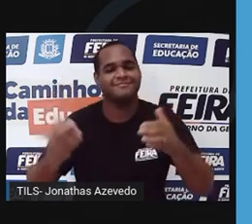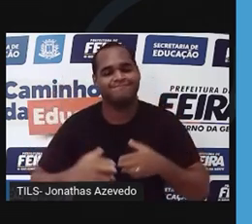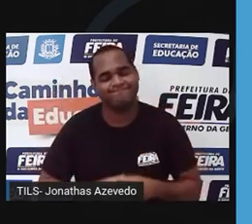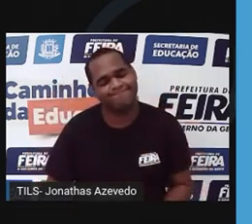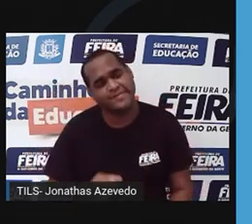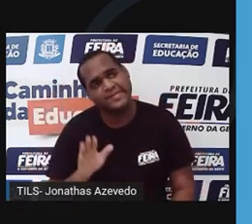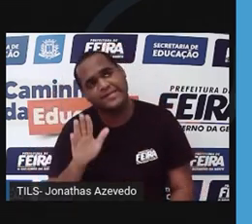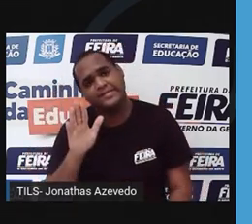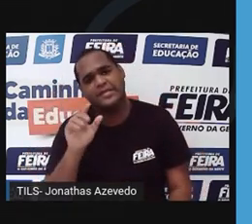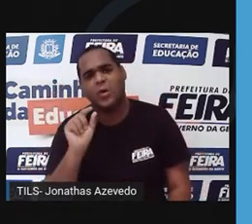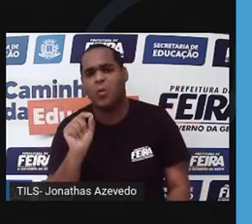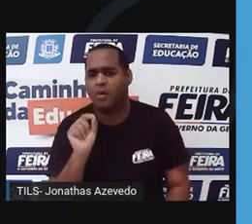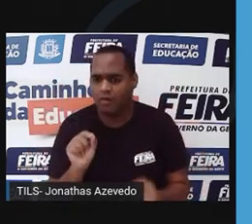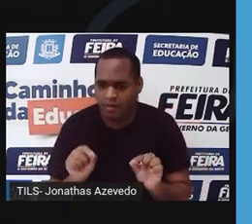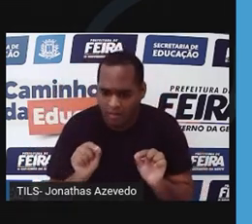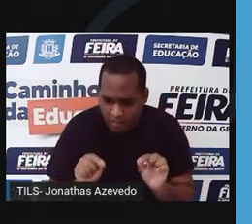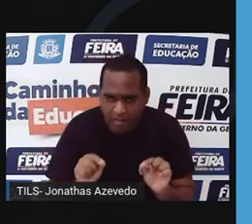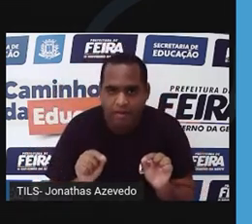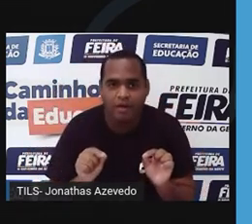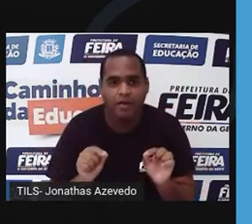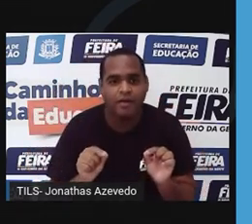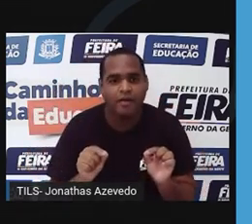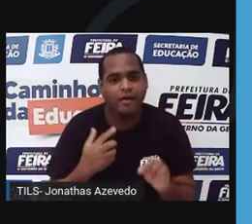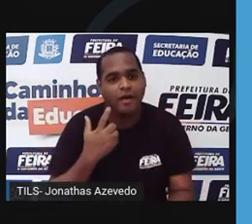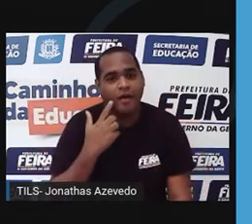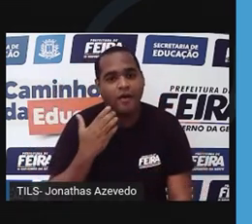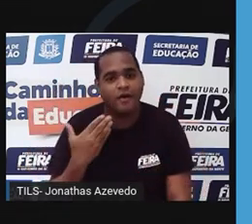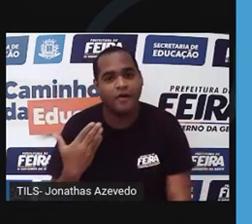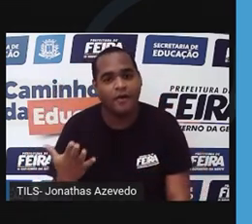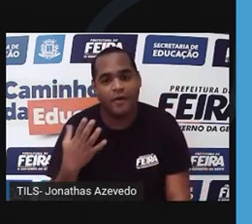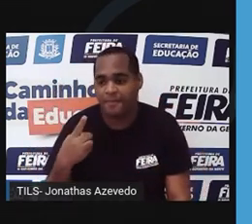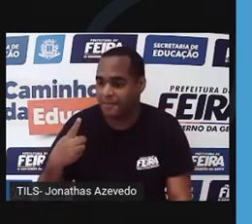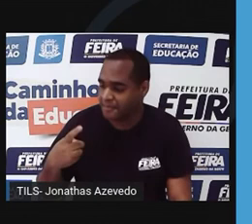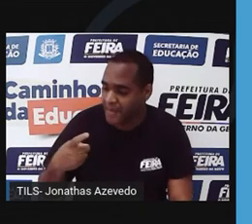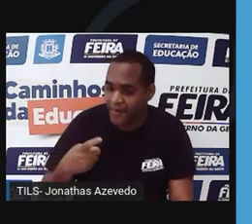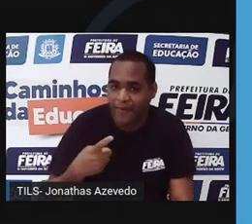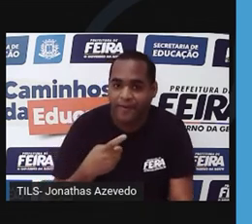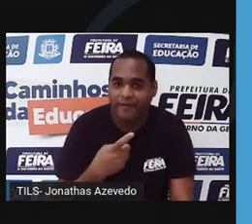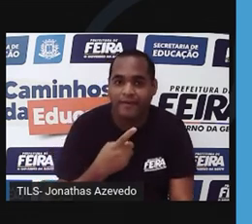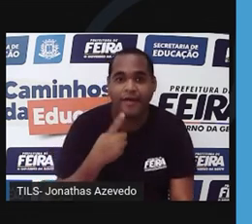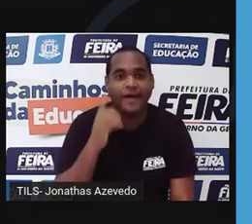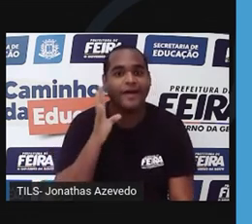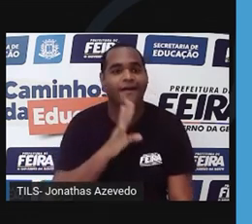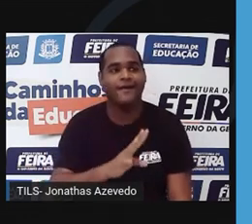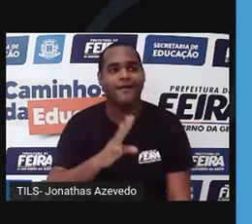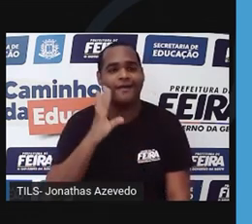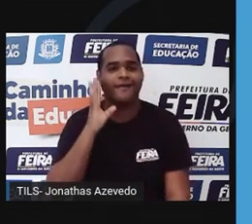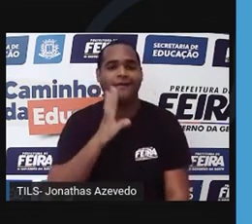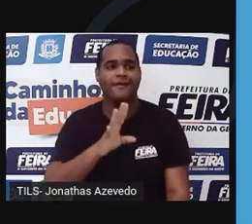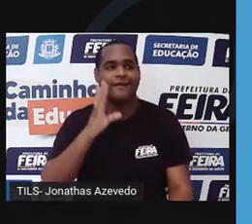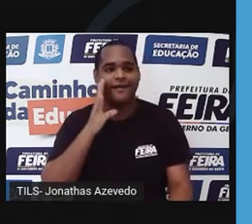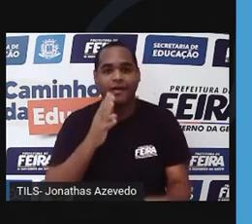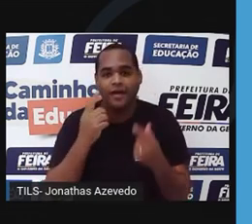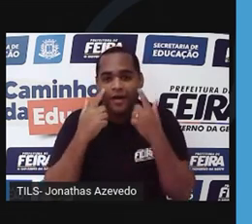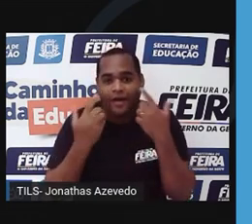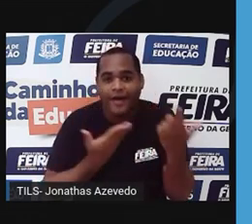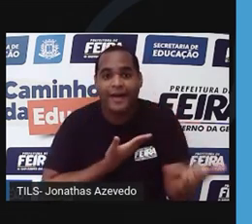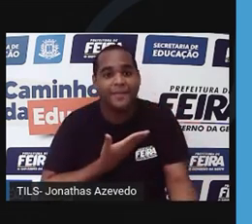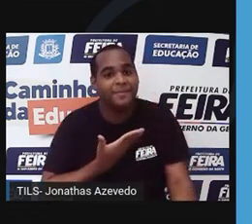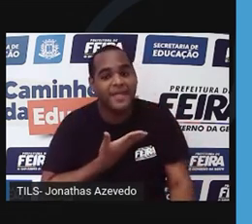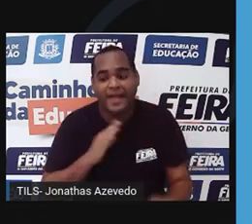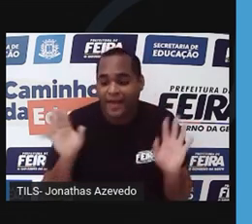Mas... O que é isso? Olha! É uma minhoca! Que legal! Olá, amiga!